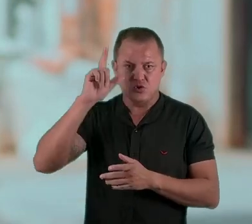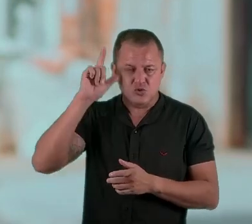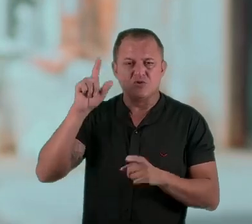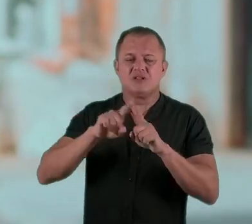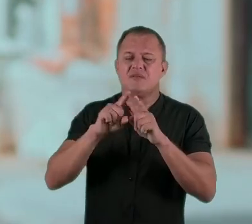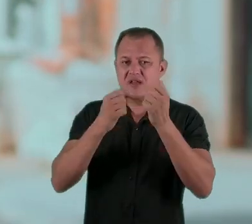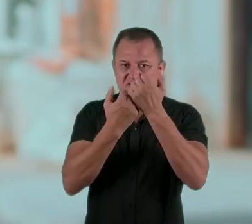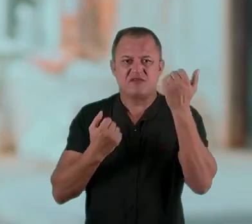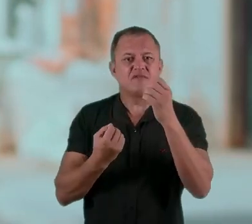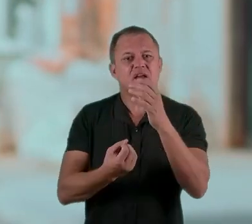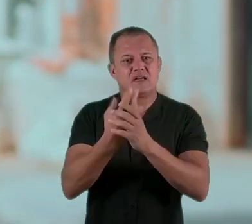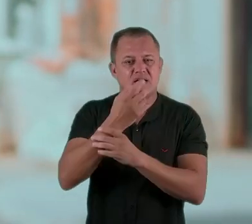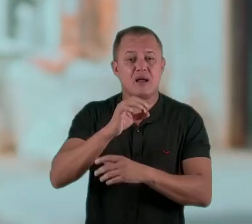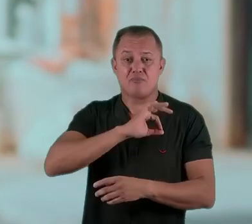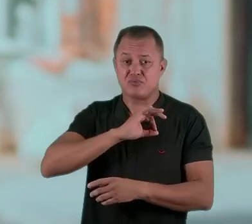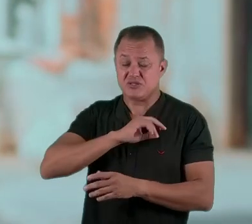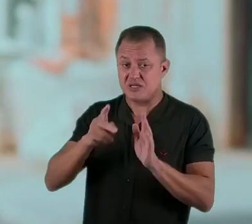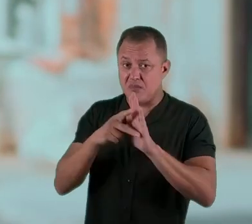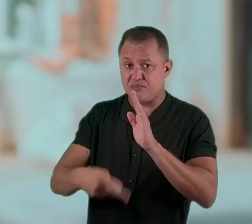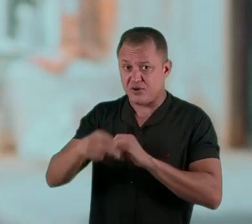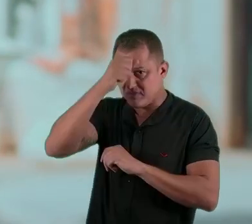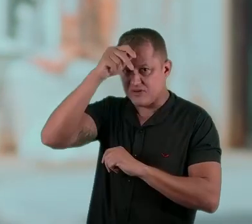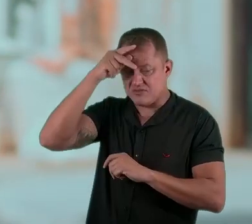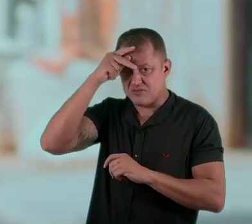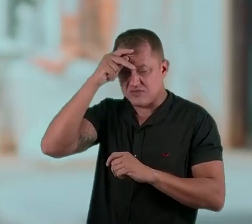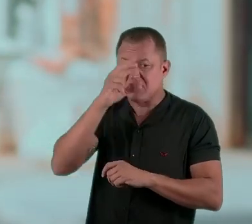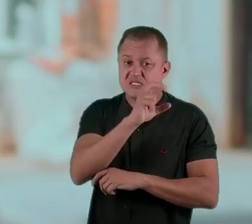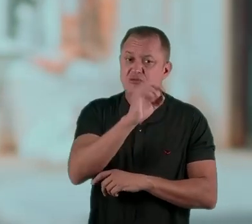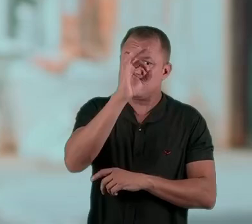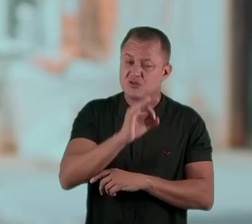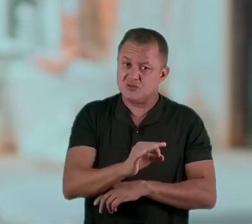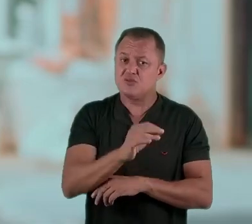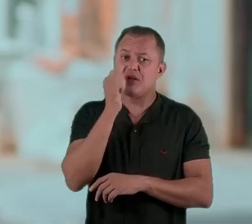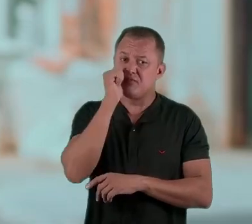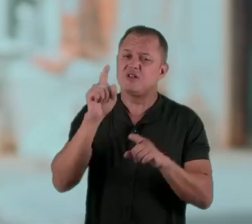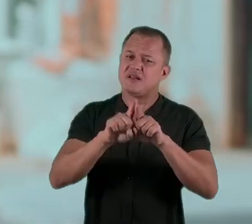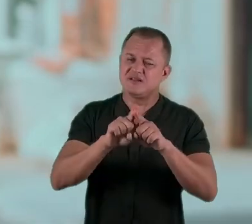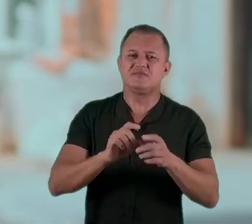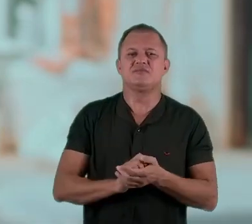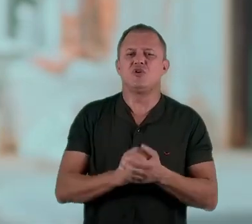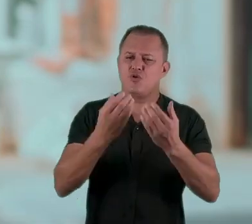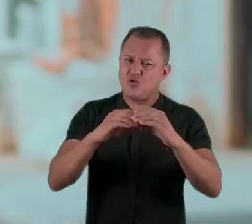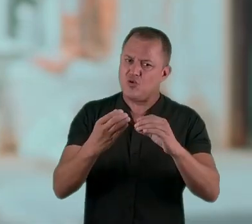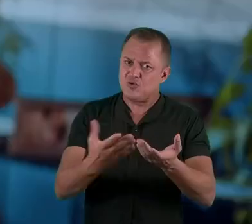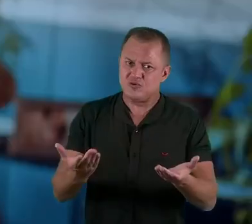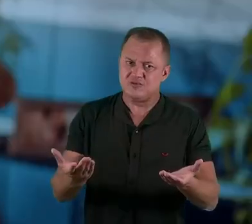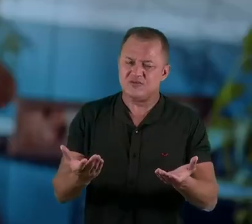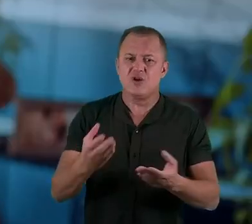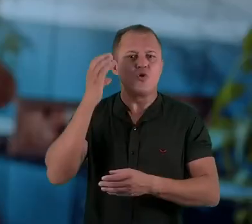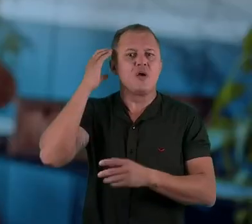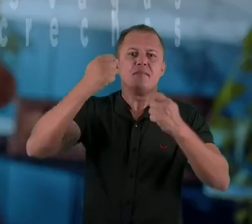Rafaela vão criar a Guarda Municipal Cidadã, formada por 50% de mulheres, com concurso público.